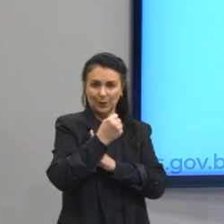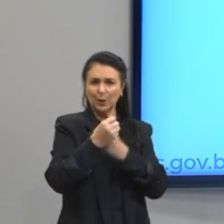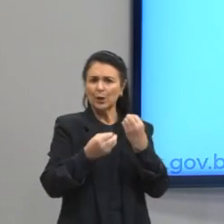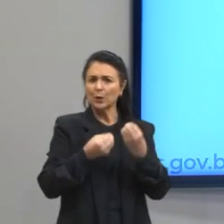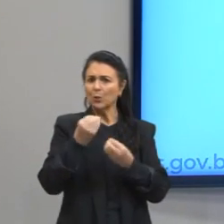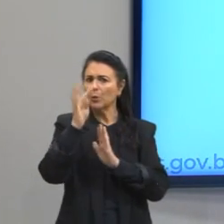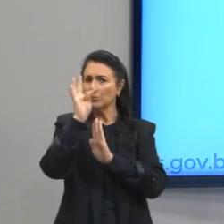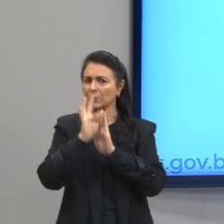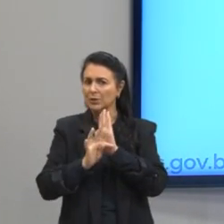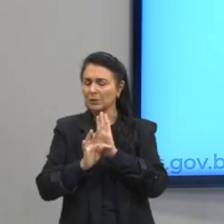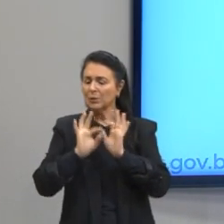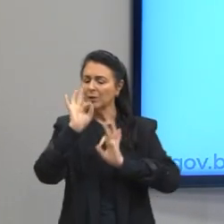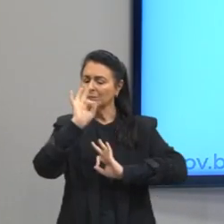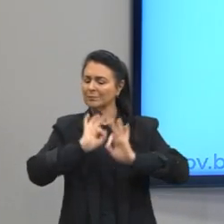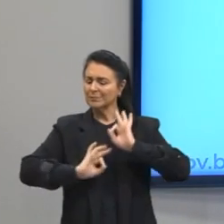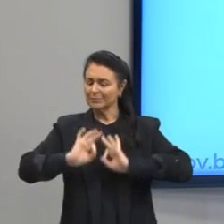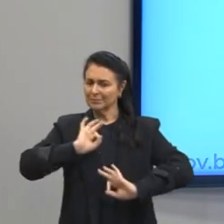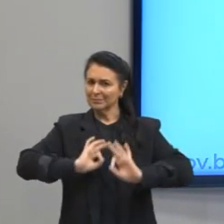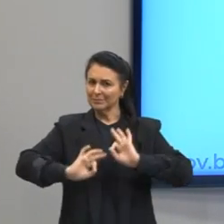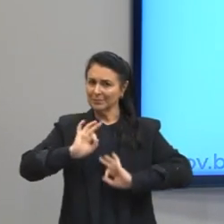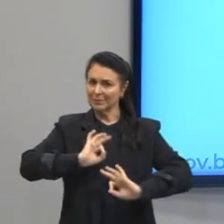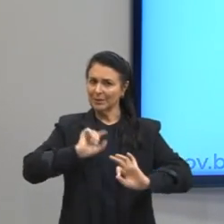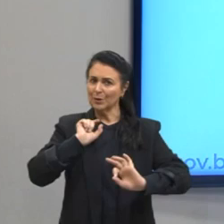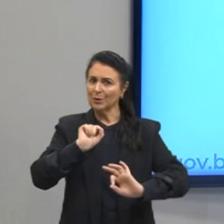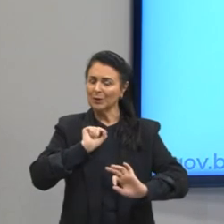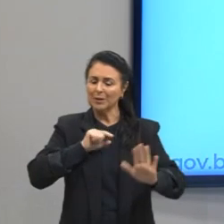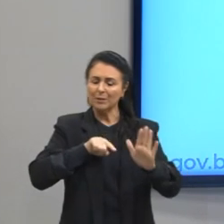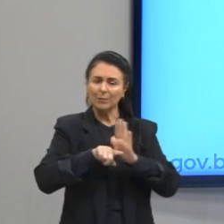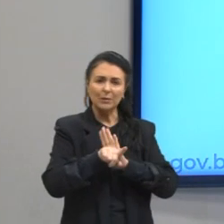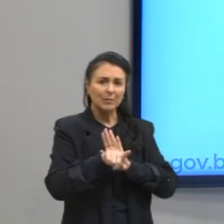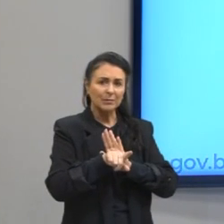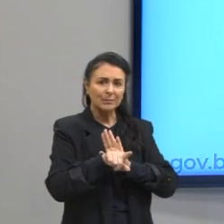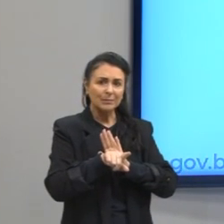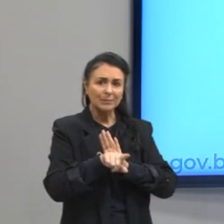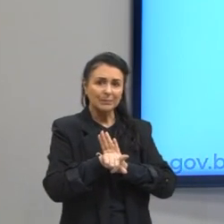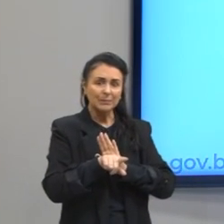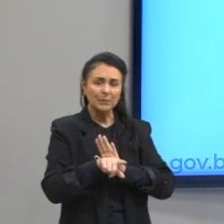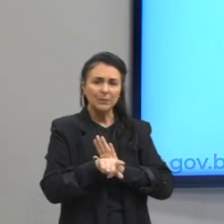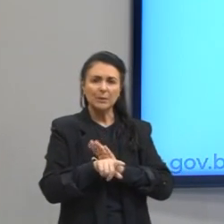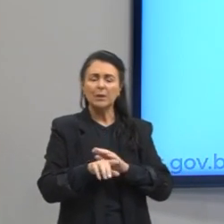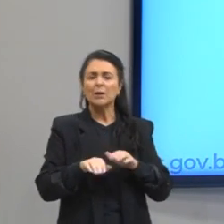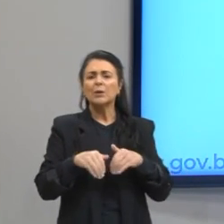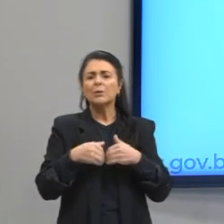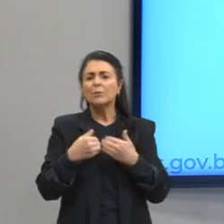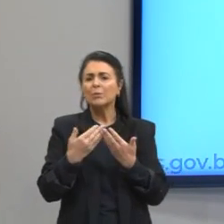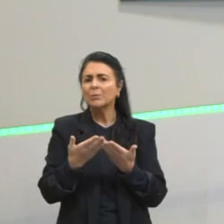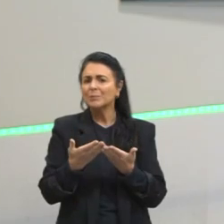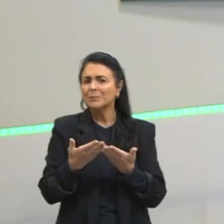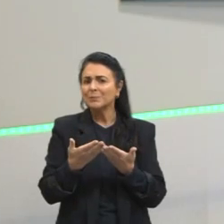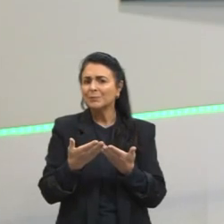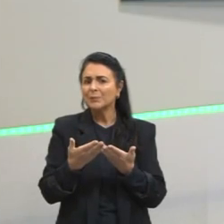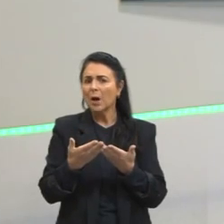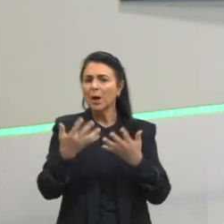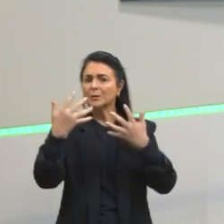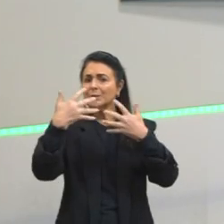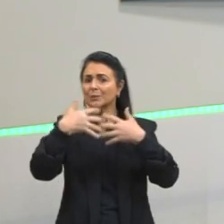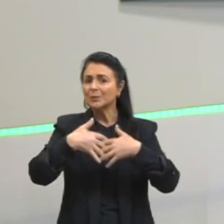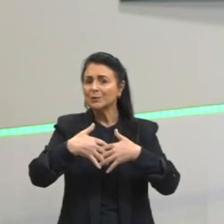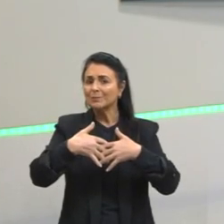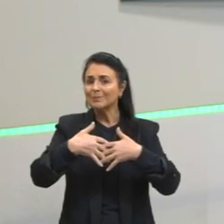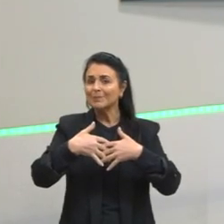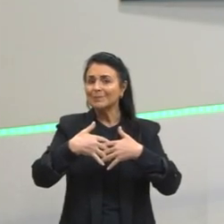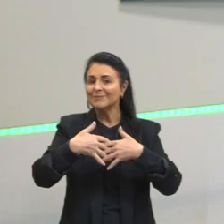E o que a questão aqui está nos pedindo especificamente é quais são as funções